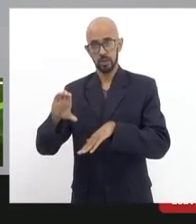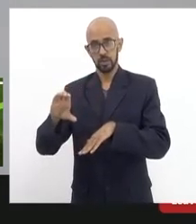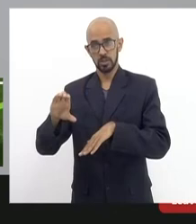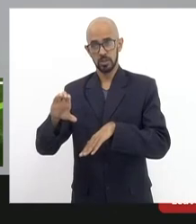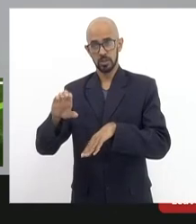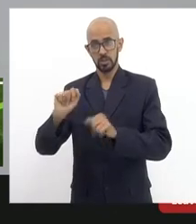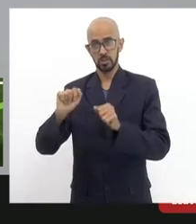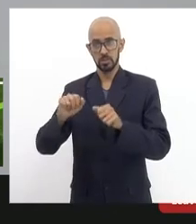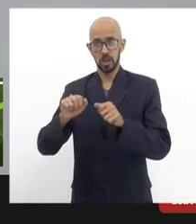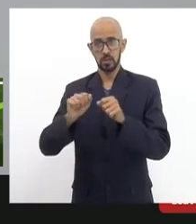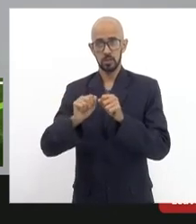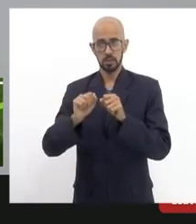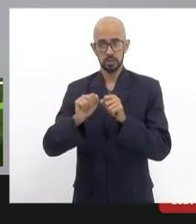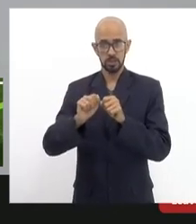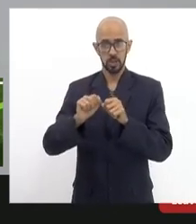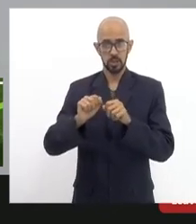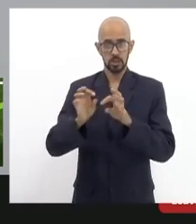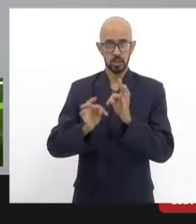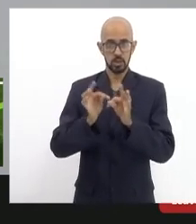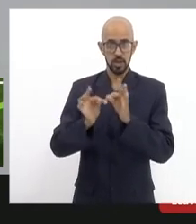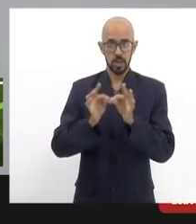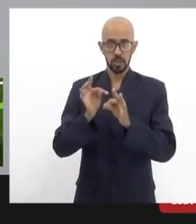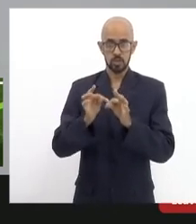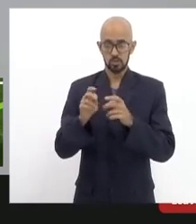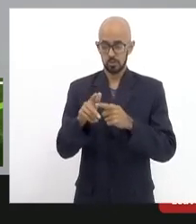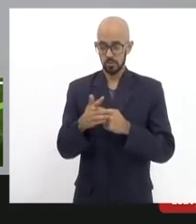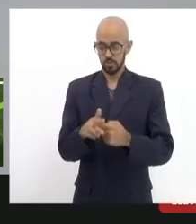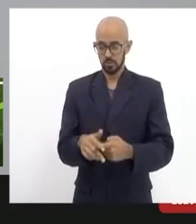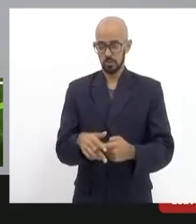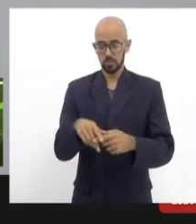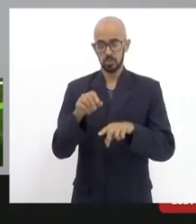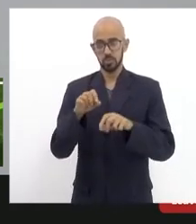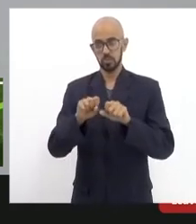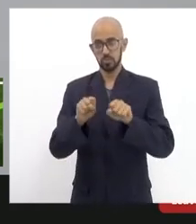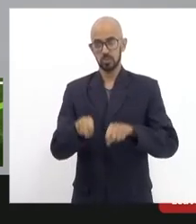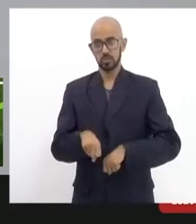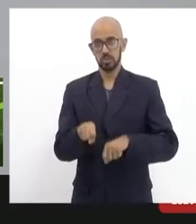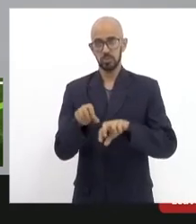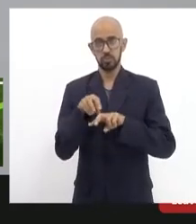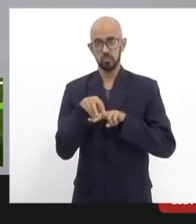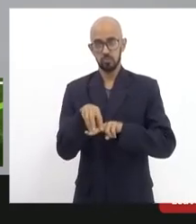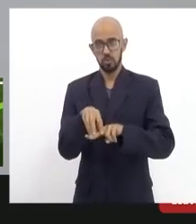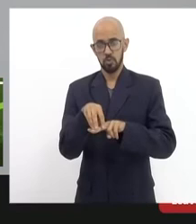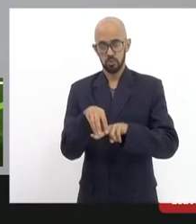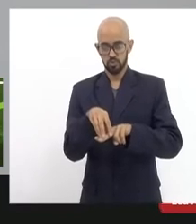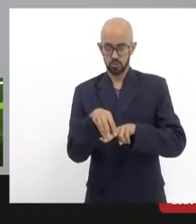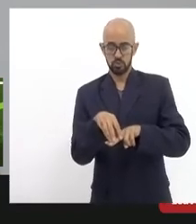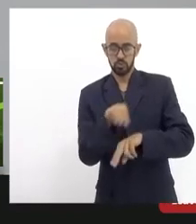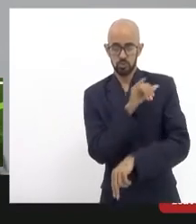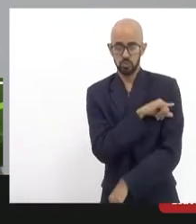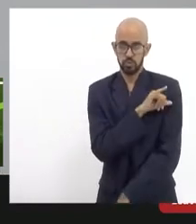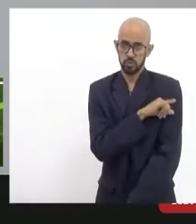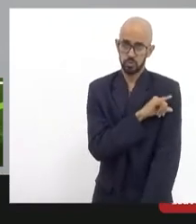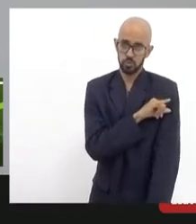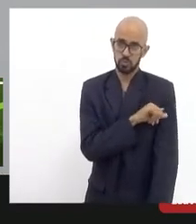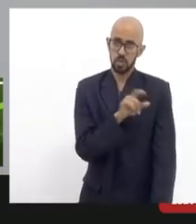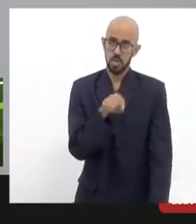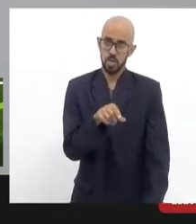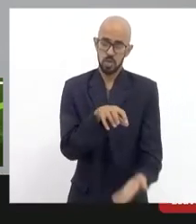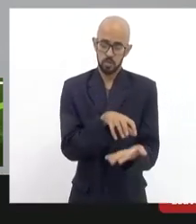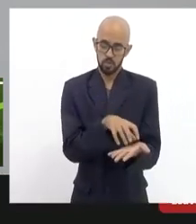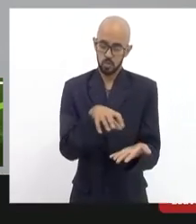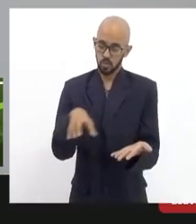técnicos especializados na manutenção do sistema de bondes na cidade do Rio de Janeiro são dois órgãos públicos